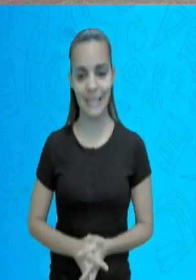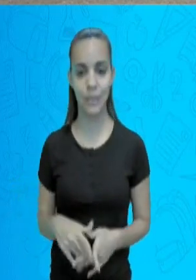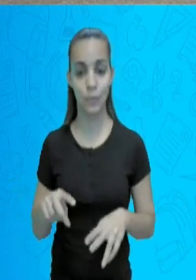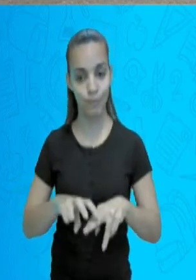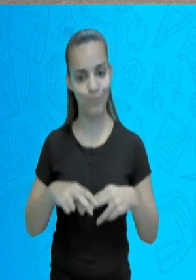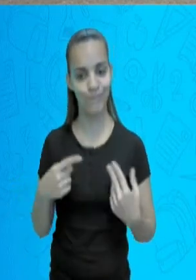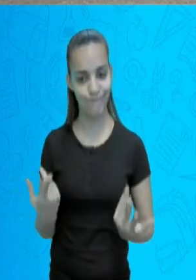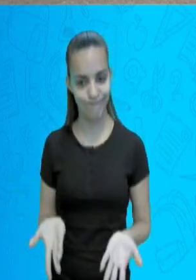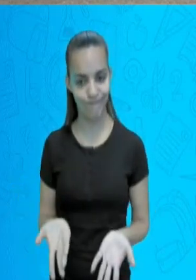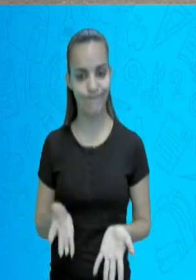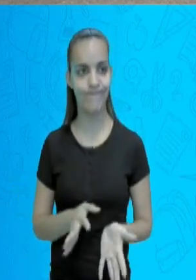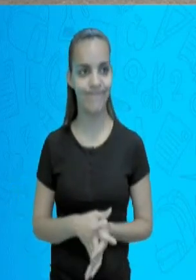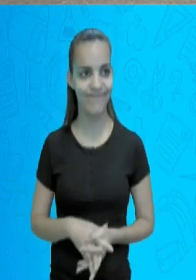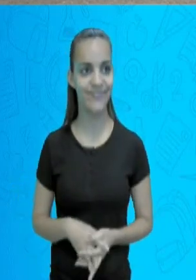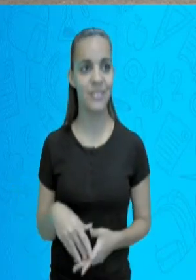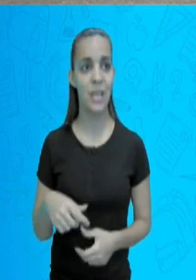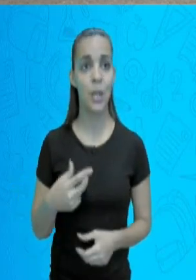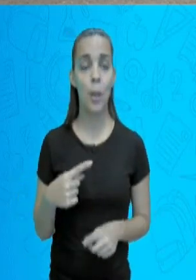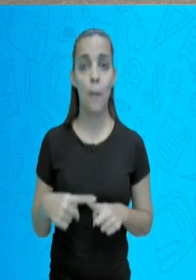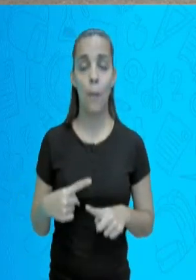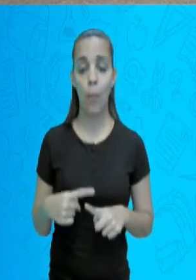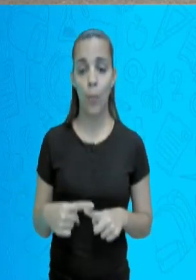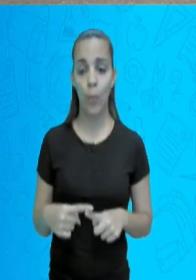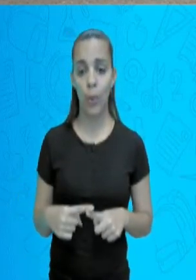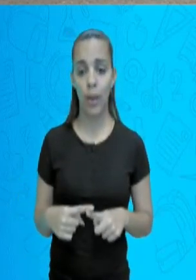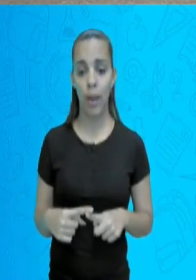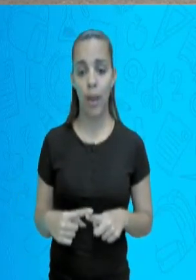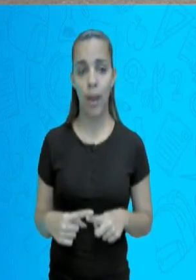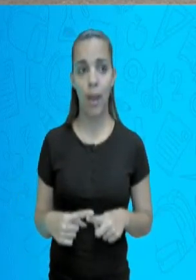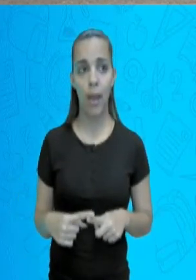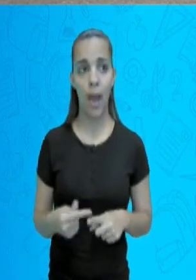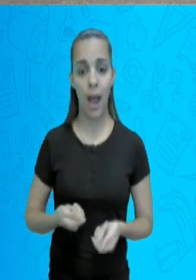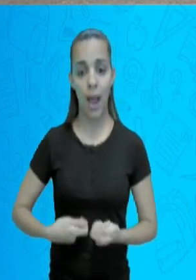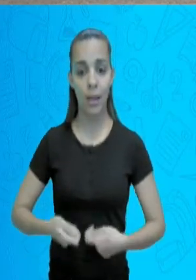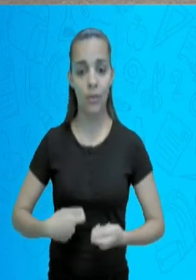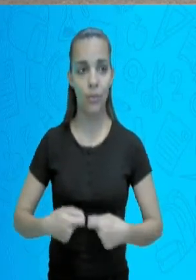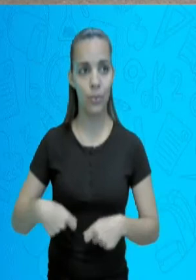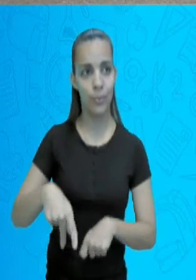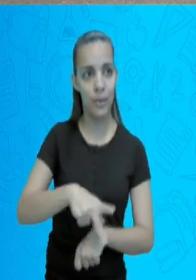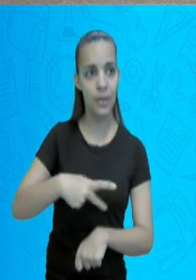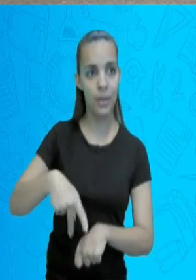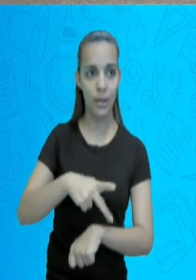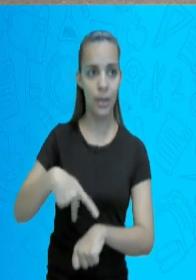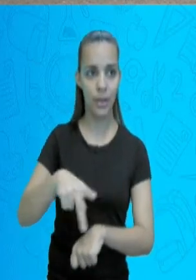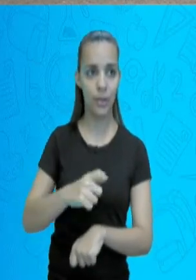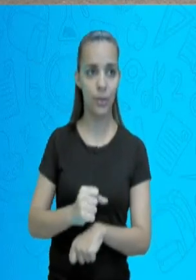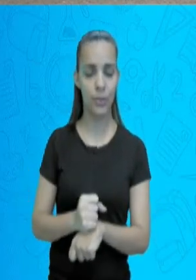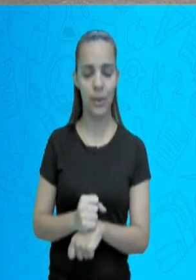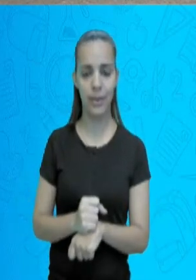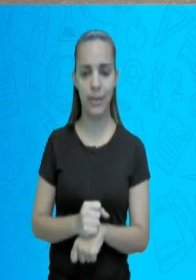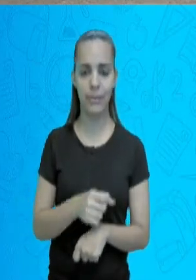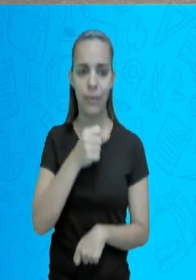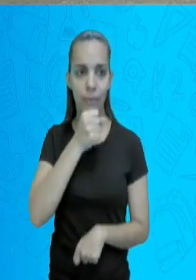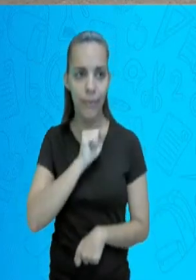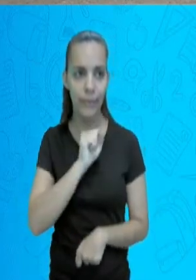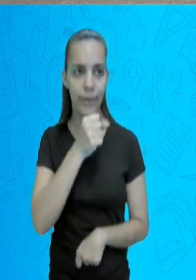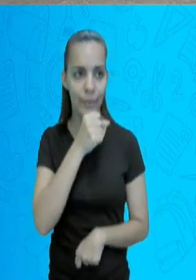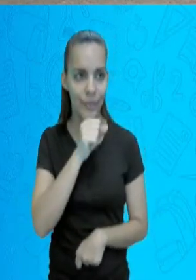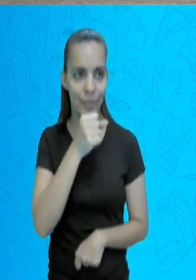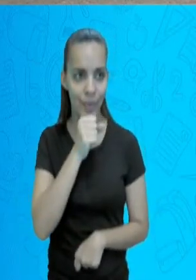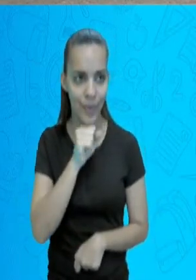por quê? Porque o mercado não se refaz. As pessoas envelhecem, mas